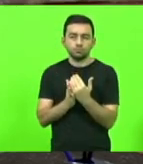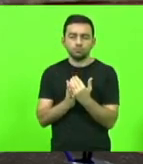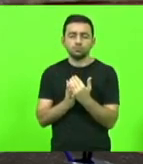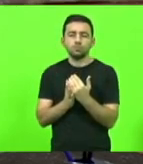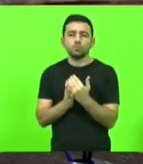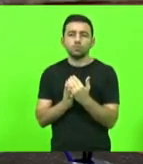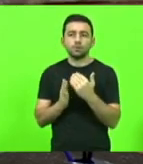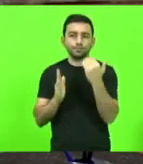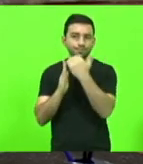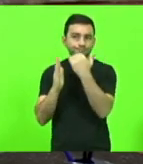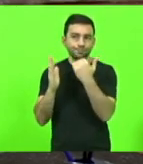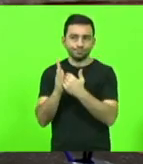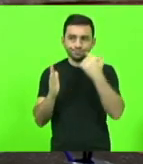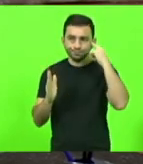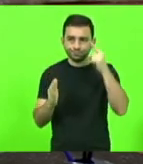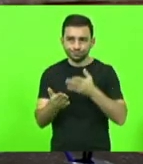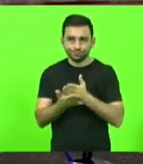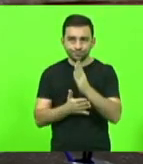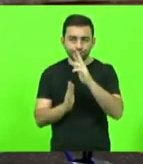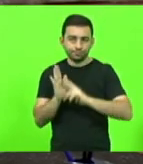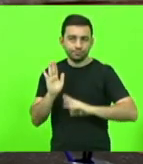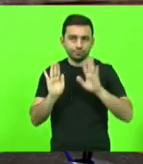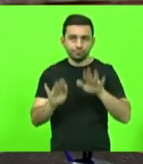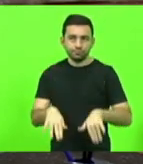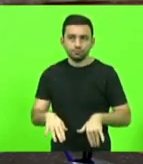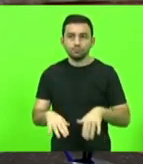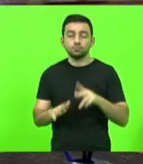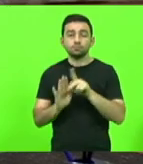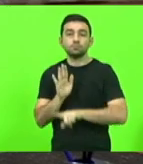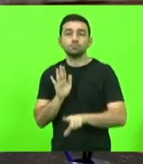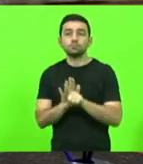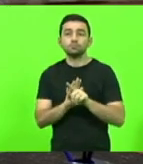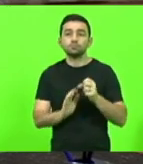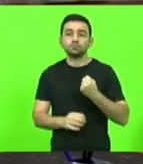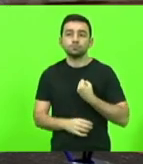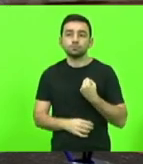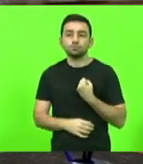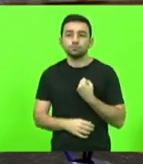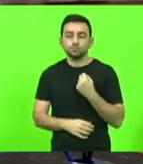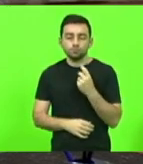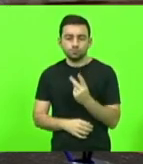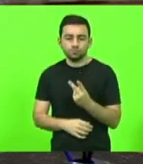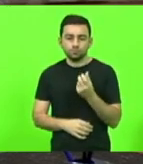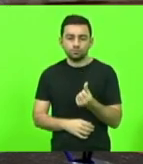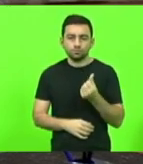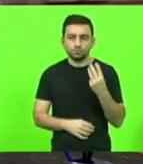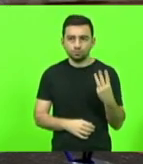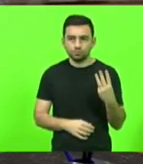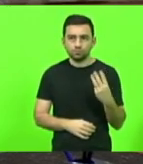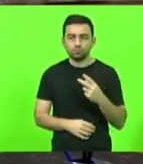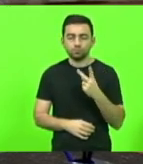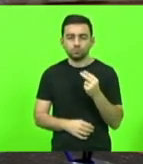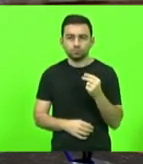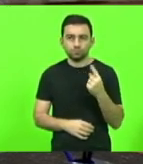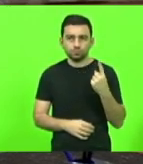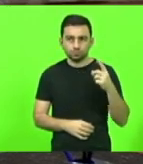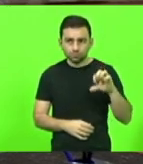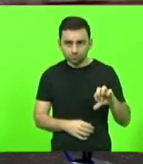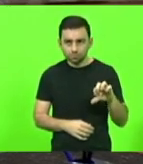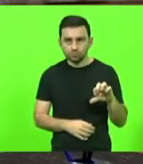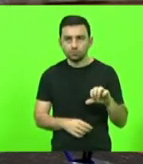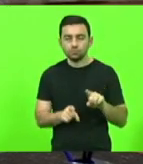Foram aprovadas as redações finais e zaradas projetos de leis nº 2.63 de 2019 e 148,